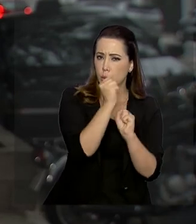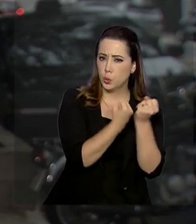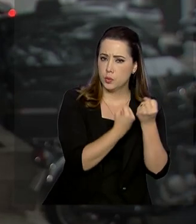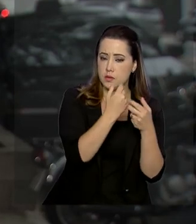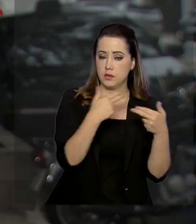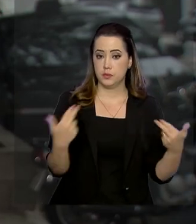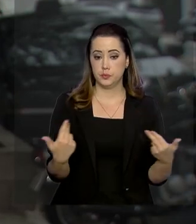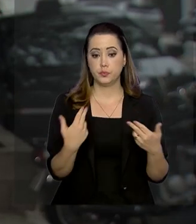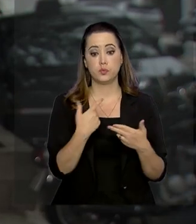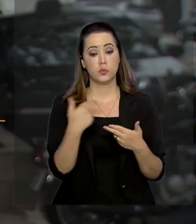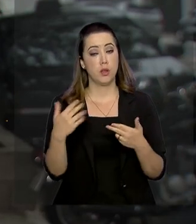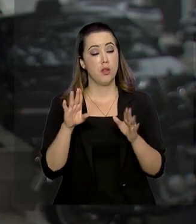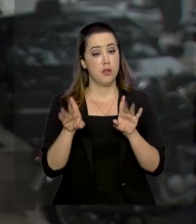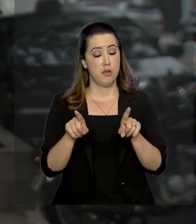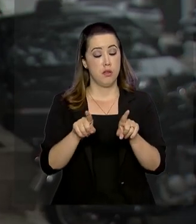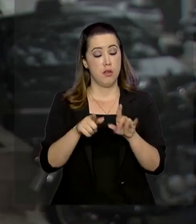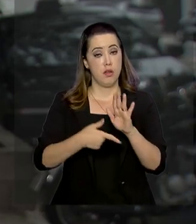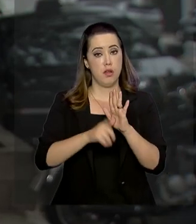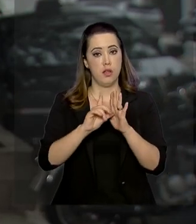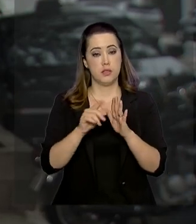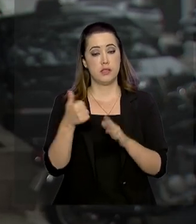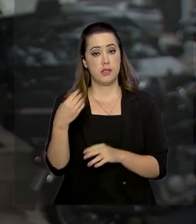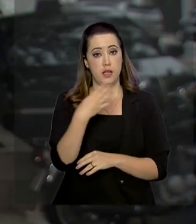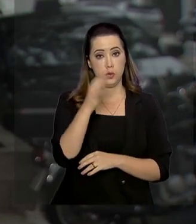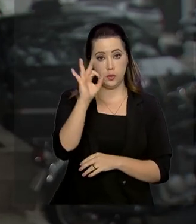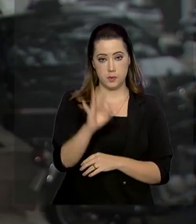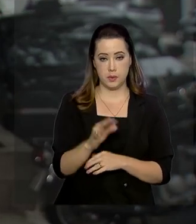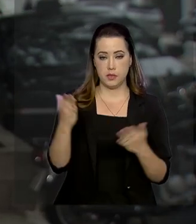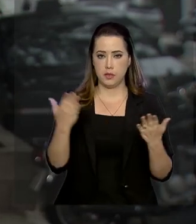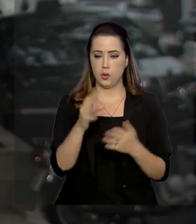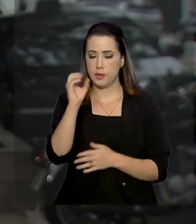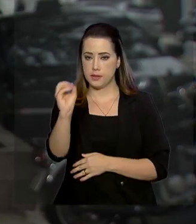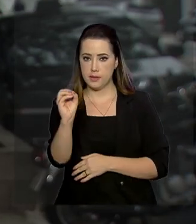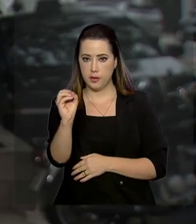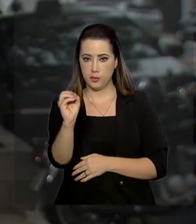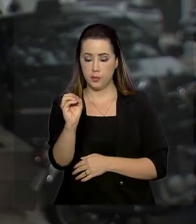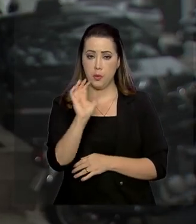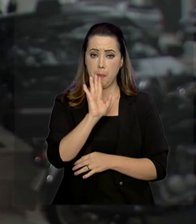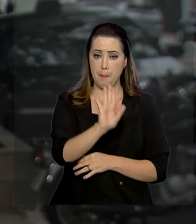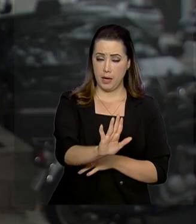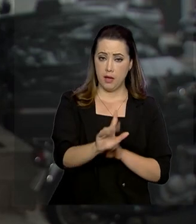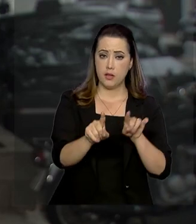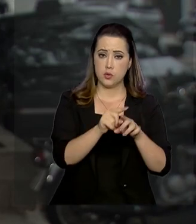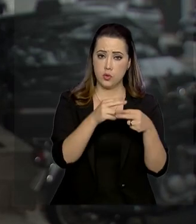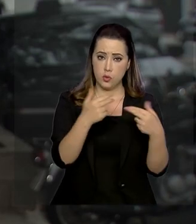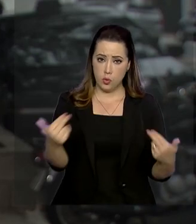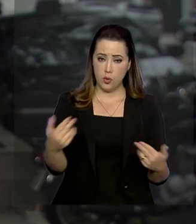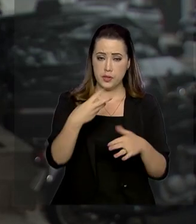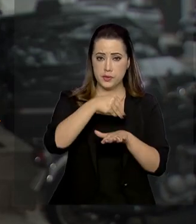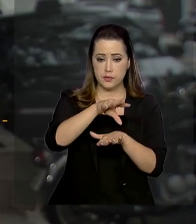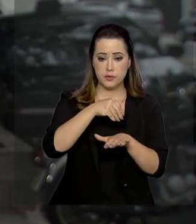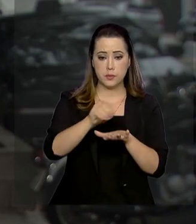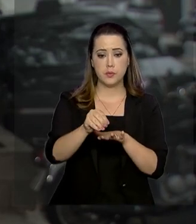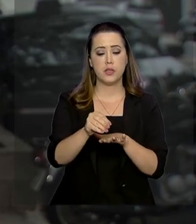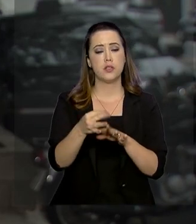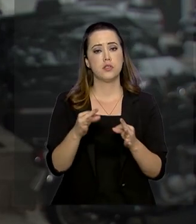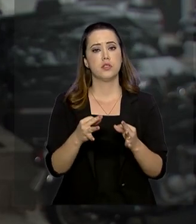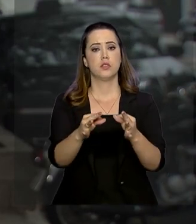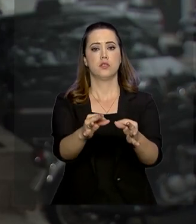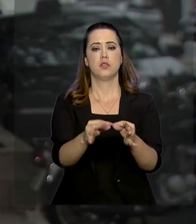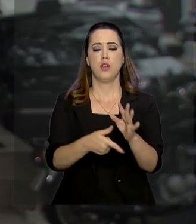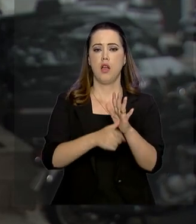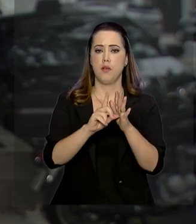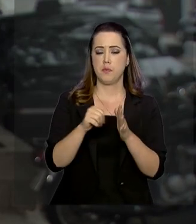bens de capital, a alíquota passou de 14% para zero. Já no caso de bens de informática e telecomunicações,